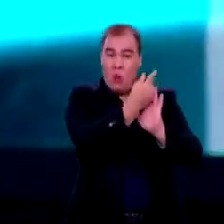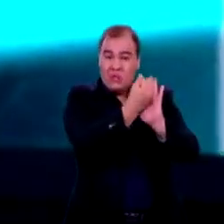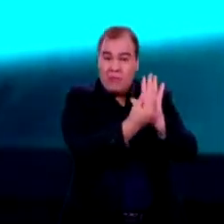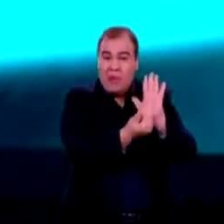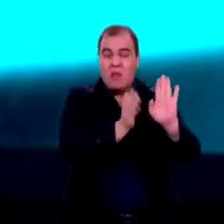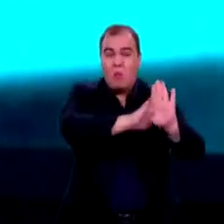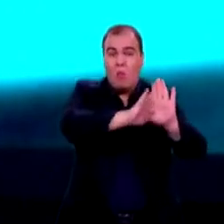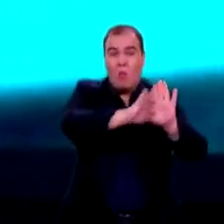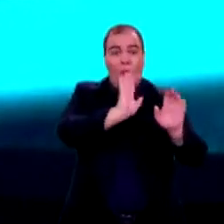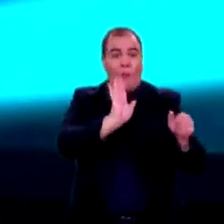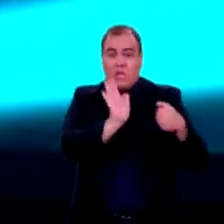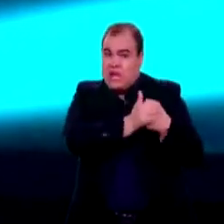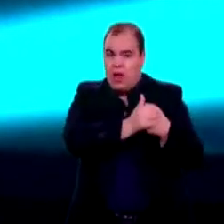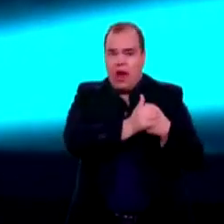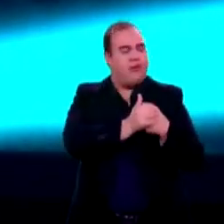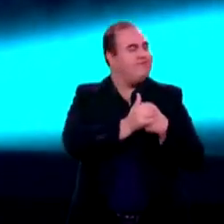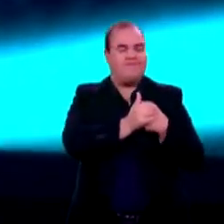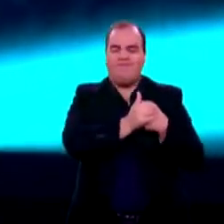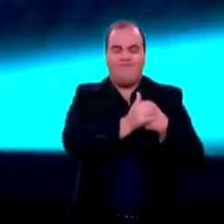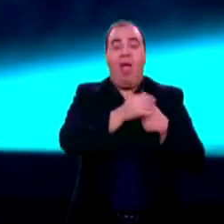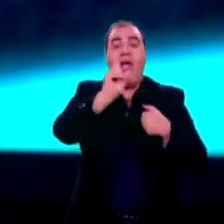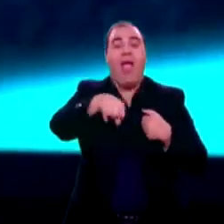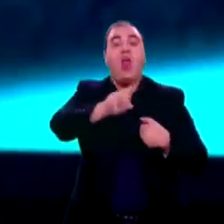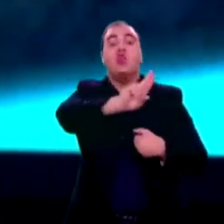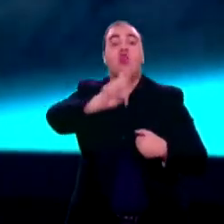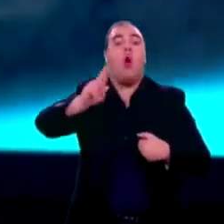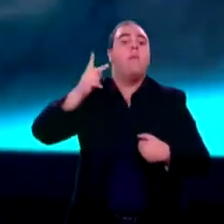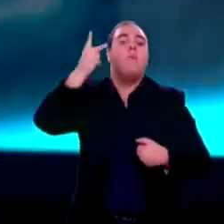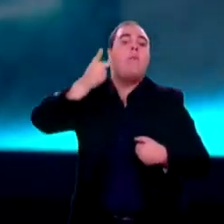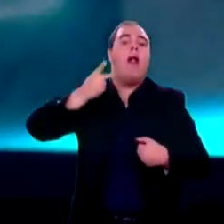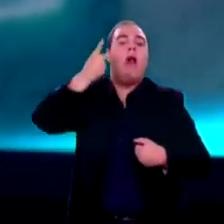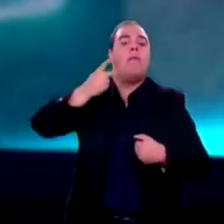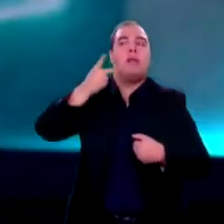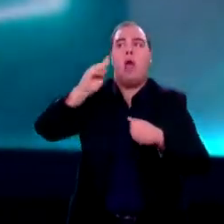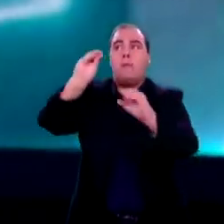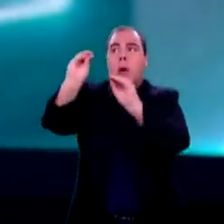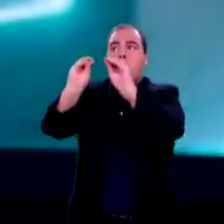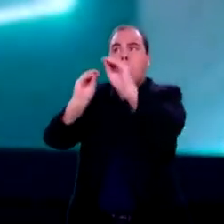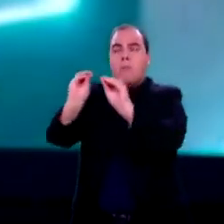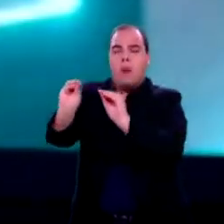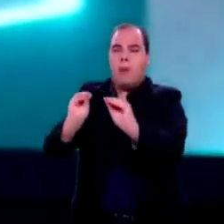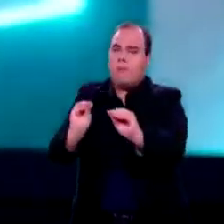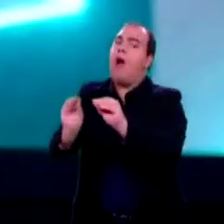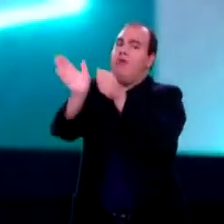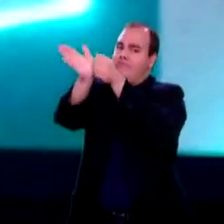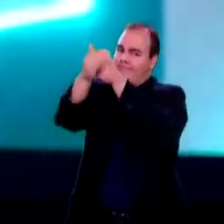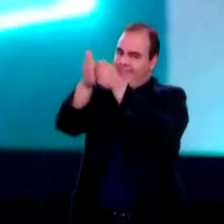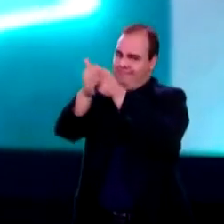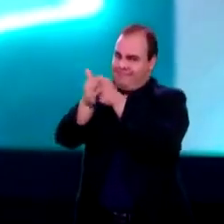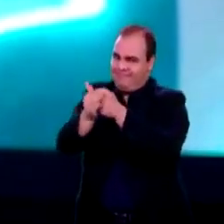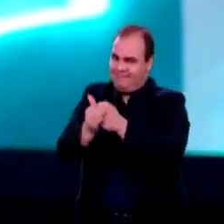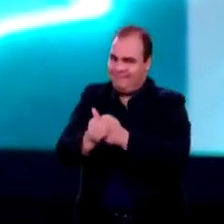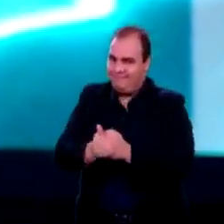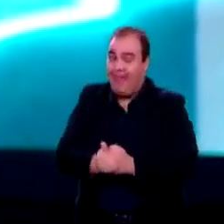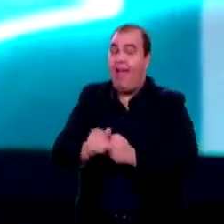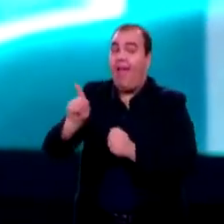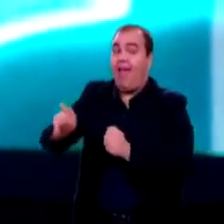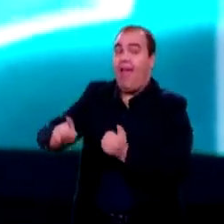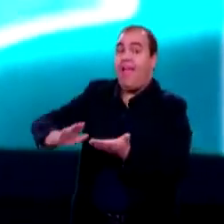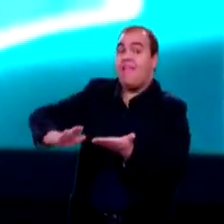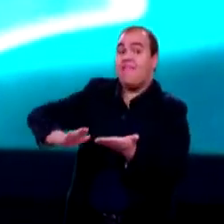Secreto é o nome dos parlamentares que, junto ao relator do orçamento, é enviado, então,